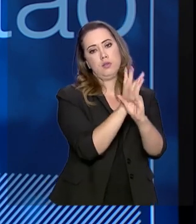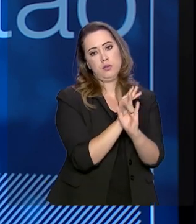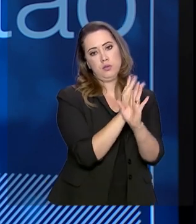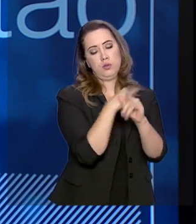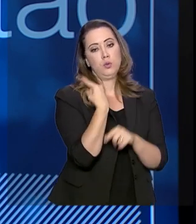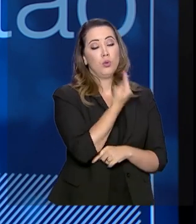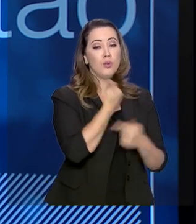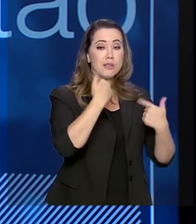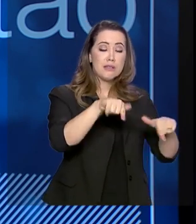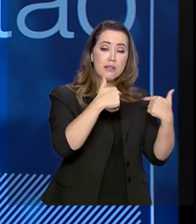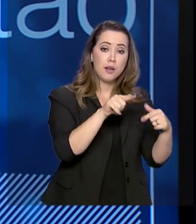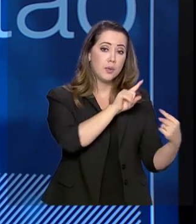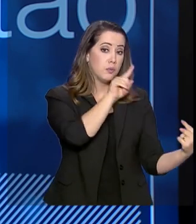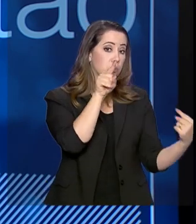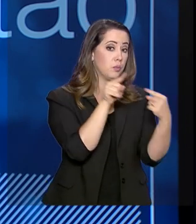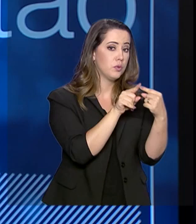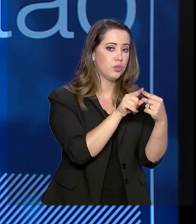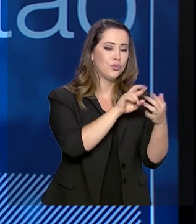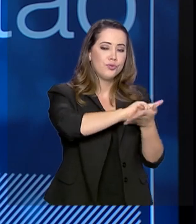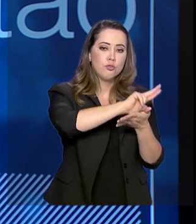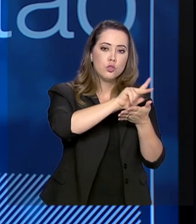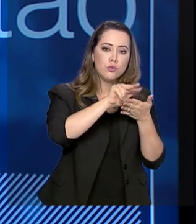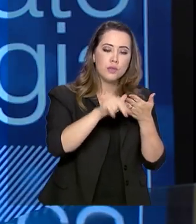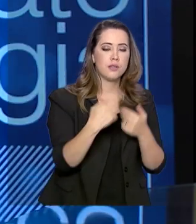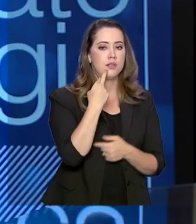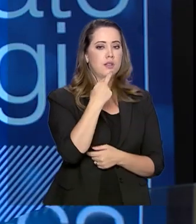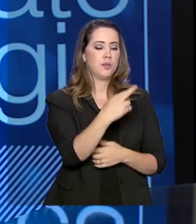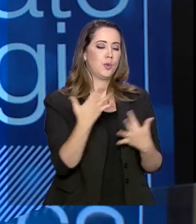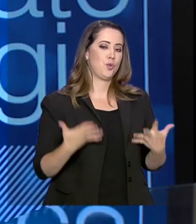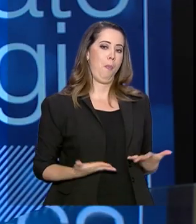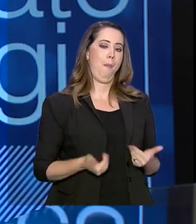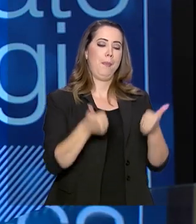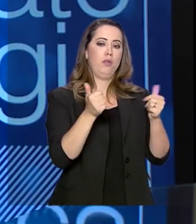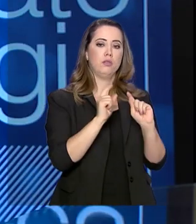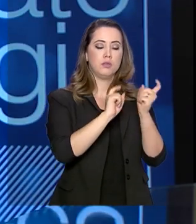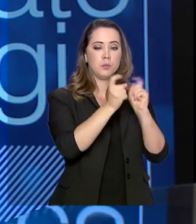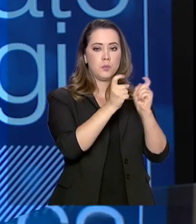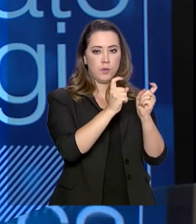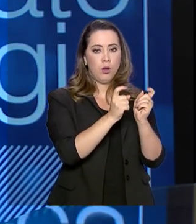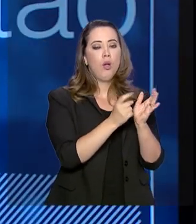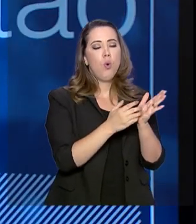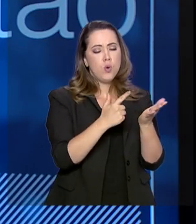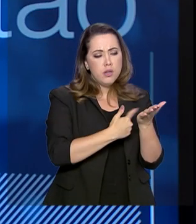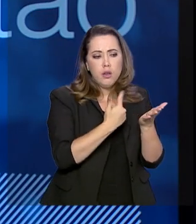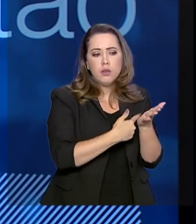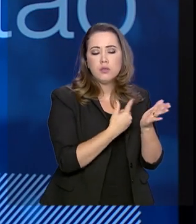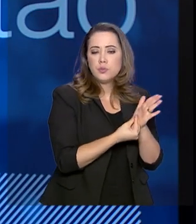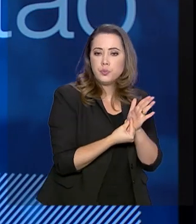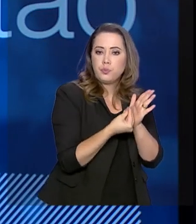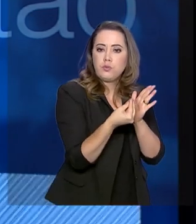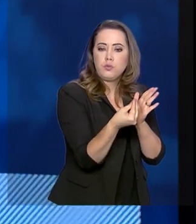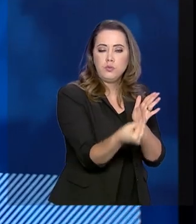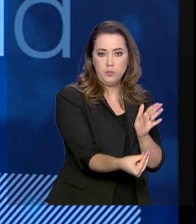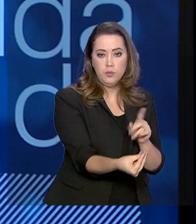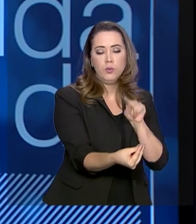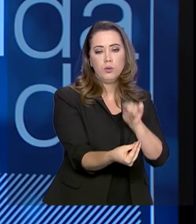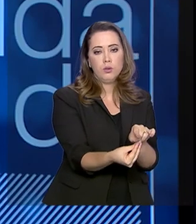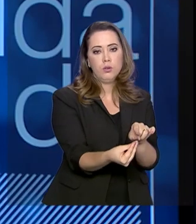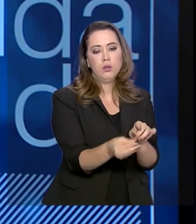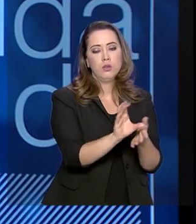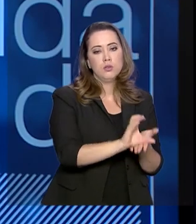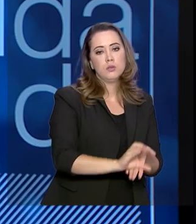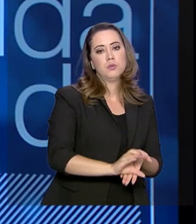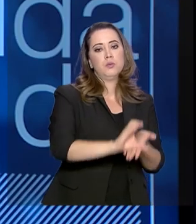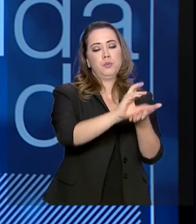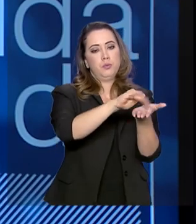nós trabalhamos nesse sentido um catálogo de soluções de melhoria de gestão. Esse catálogo foi apresentado recentemente ao Conselho